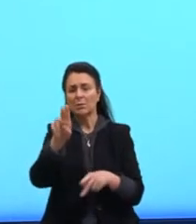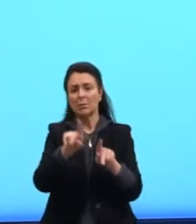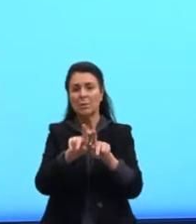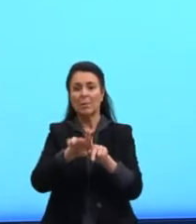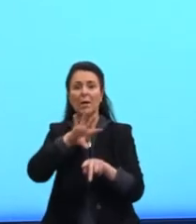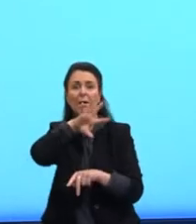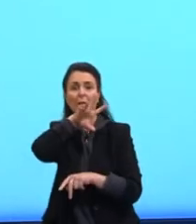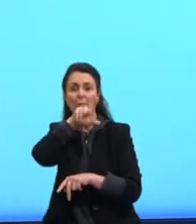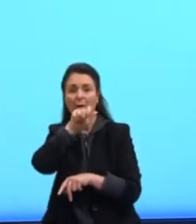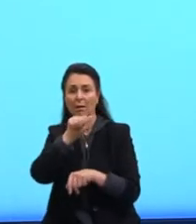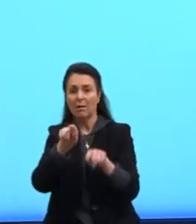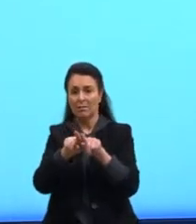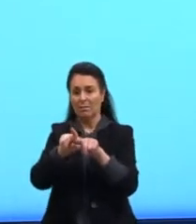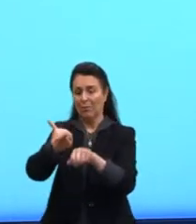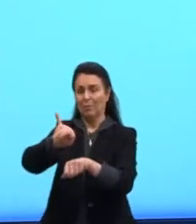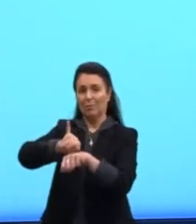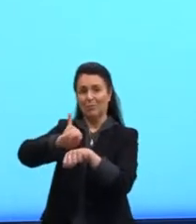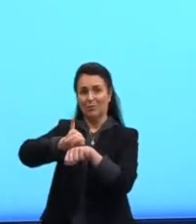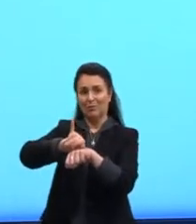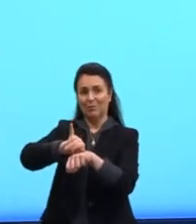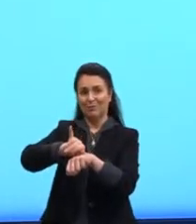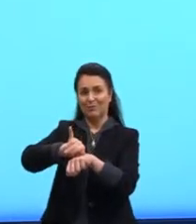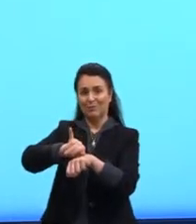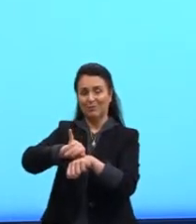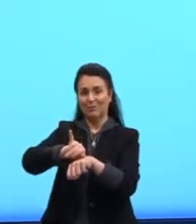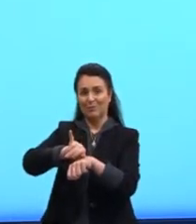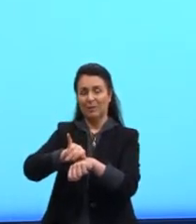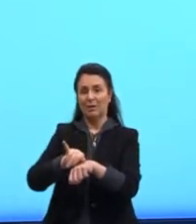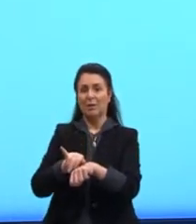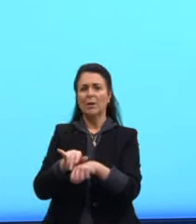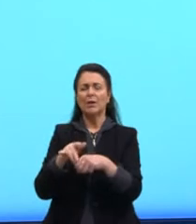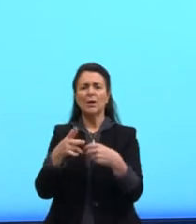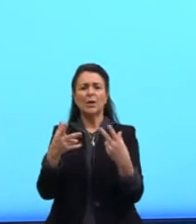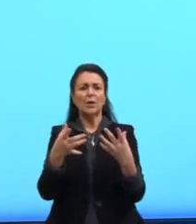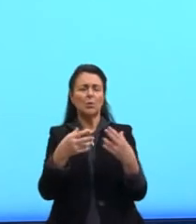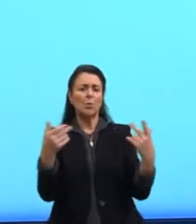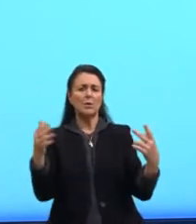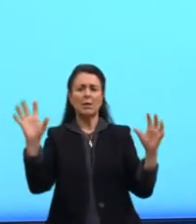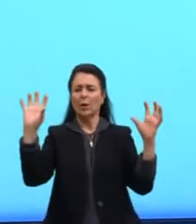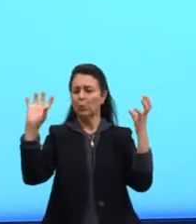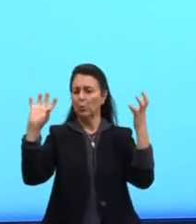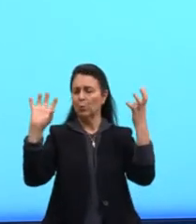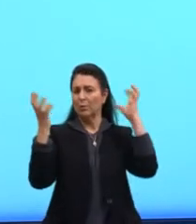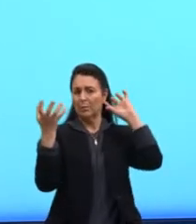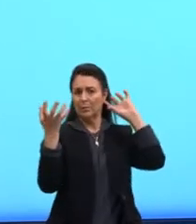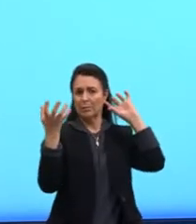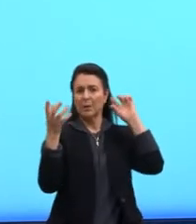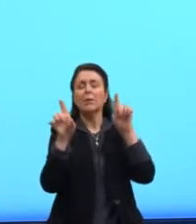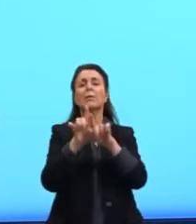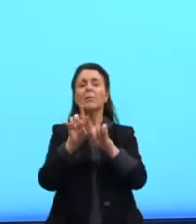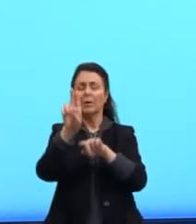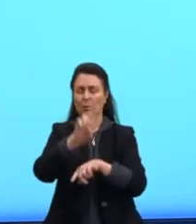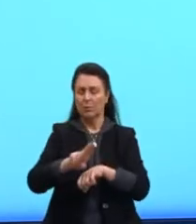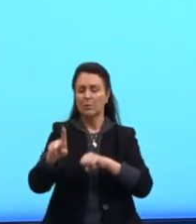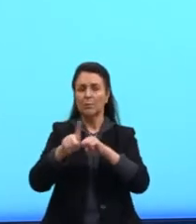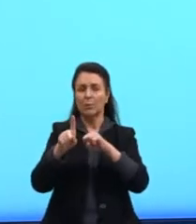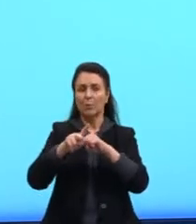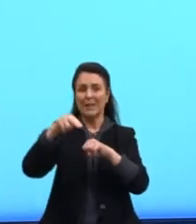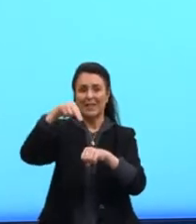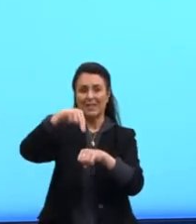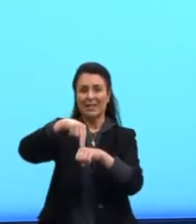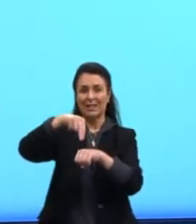objetos. Ok? E fatores climáticos também. Nós usamos esse pronome neutro aí.